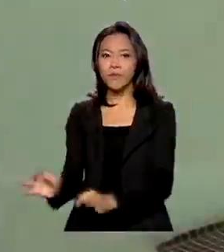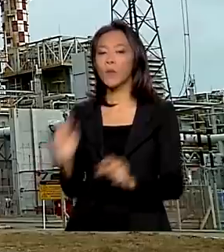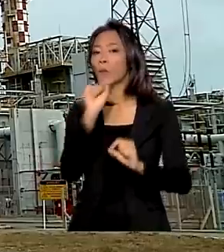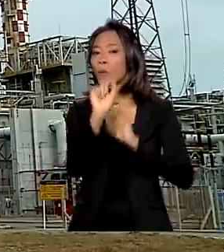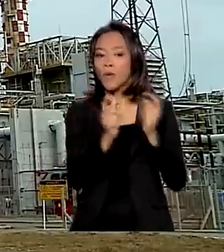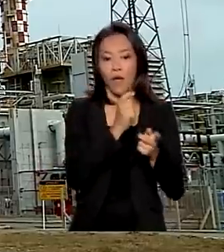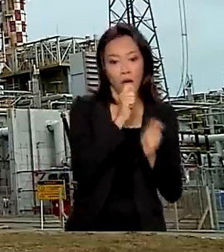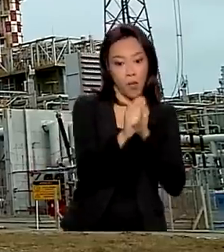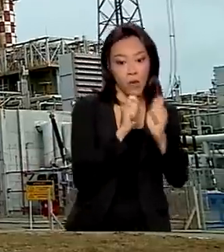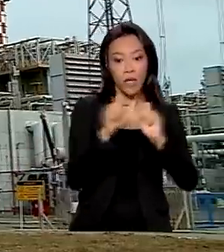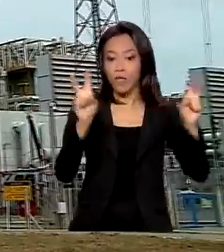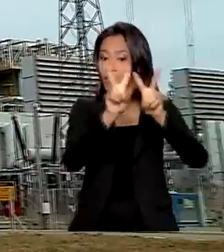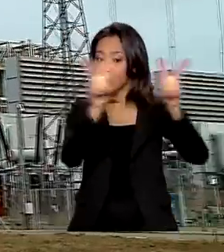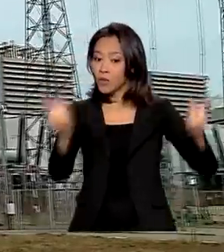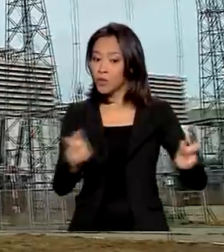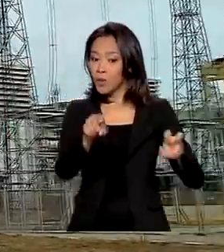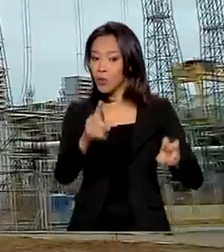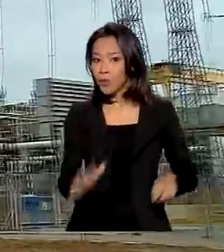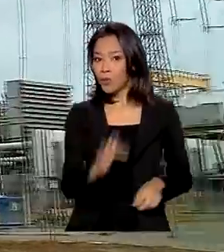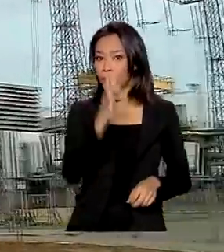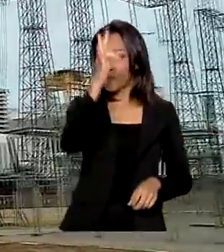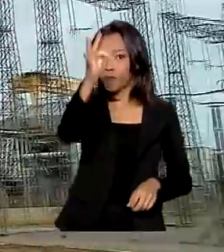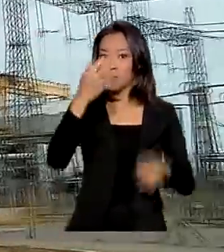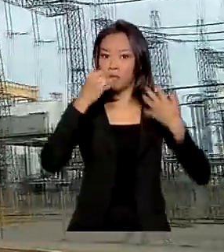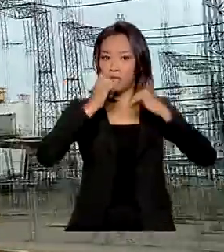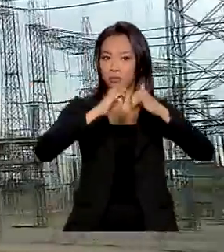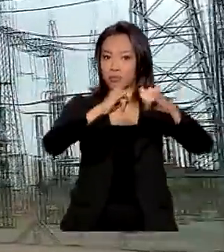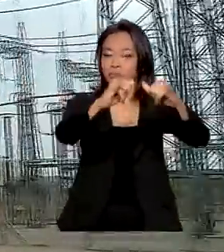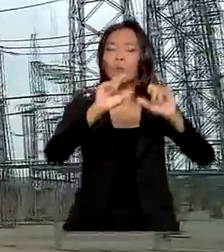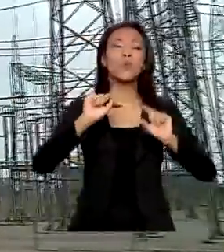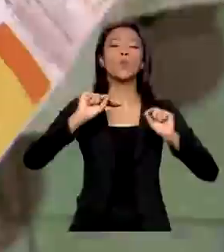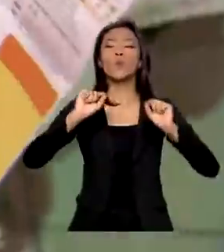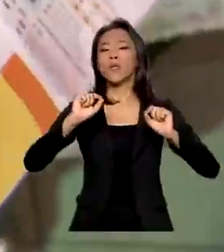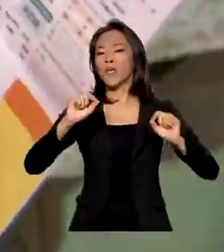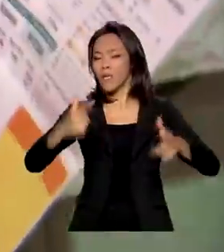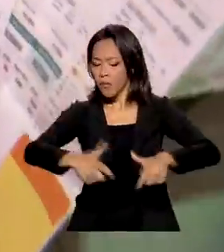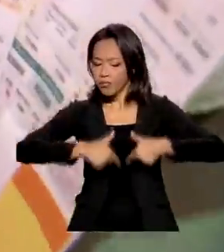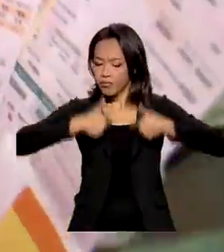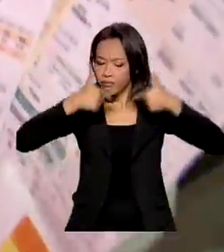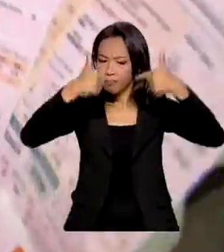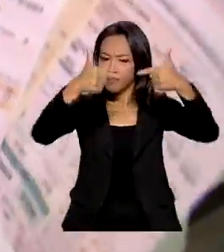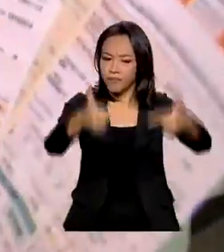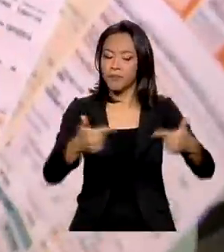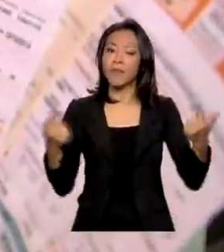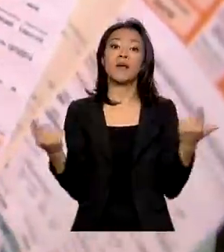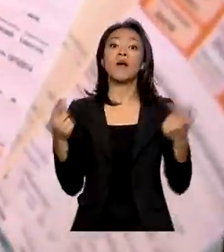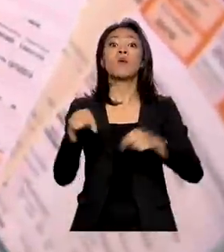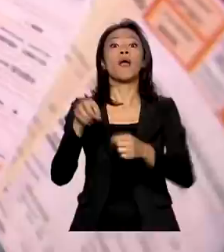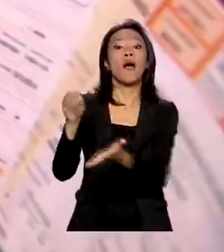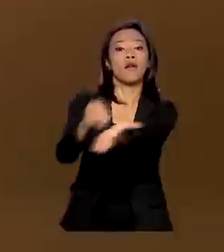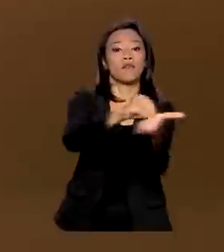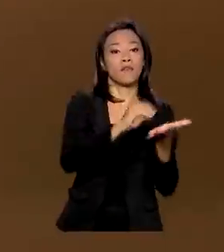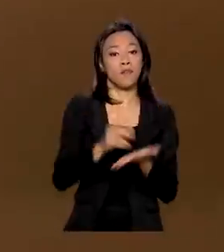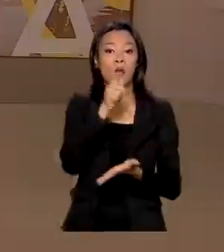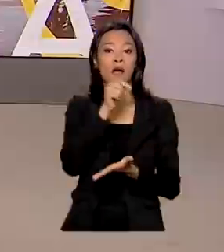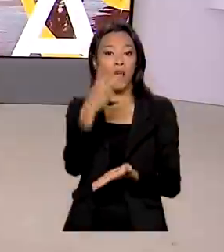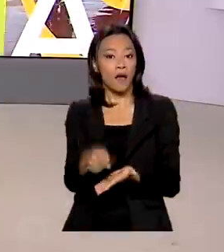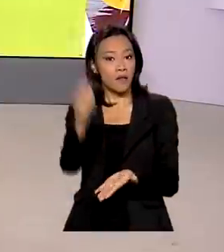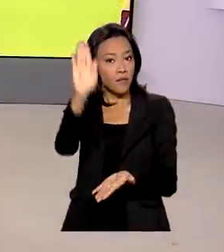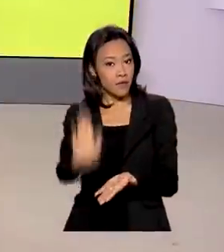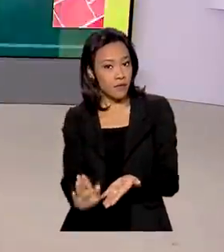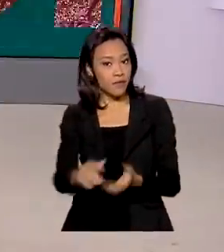de reportagens sobre o futuro da energia e o que está sendo feito para combater a escassez hídrica no país.